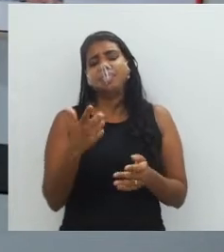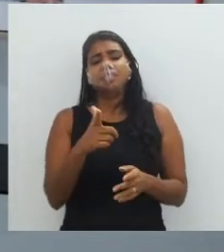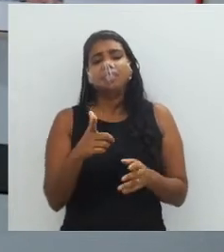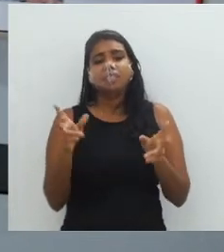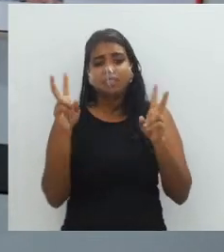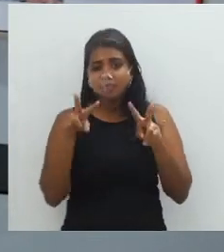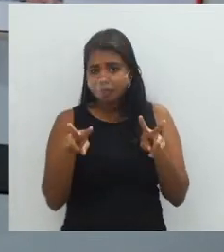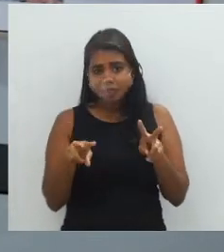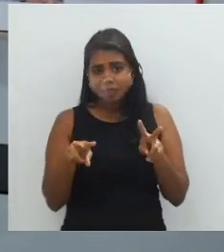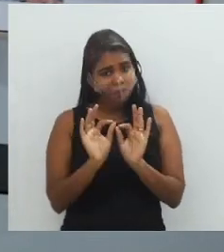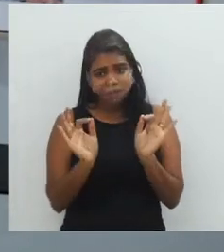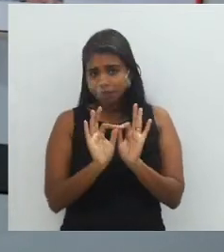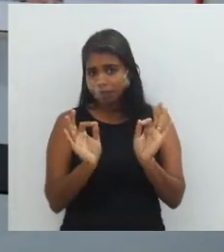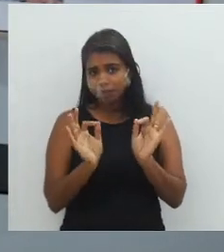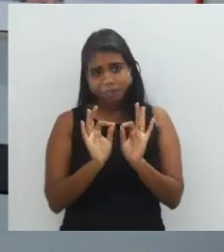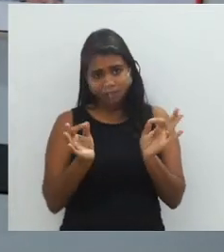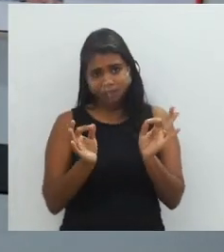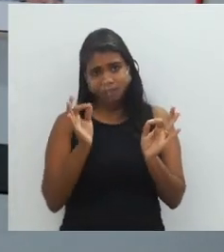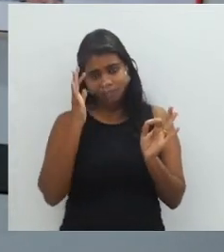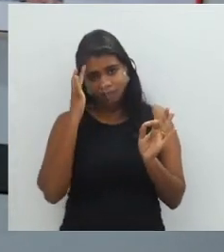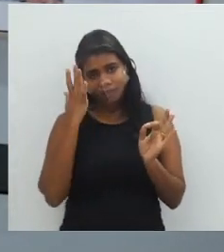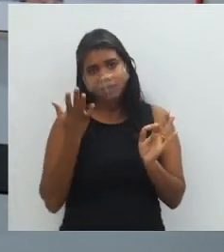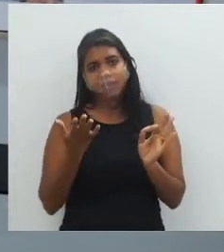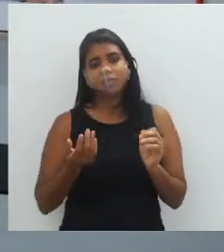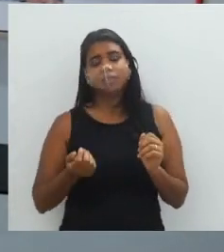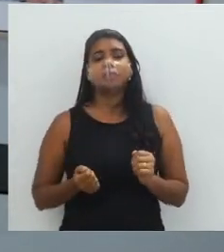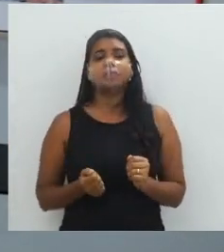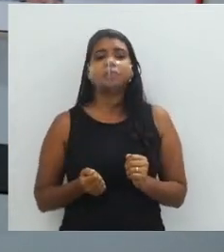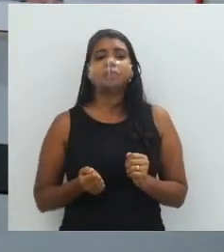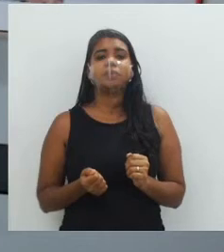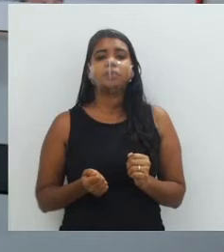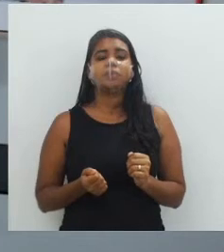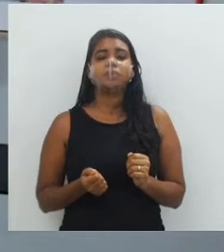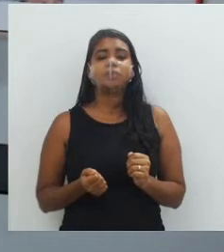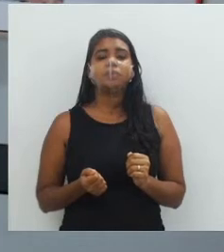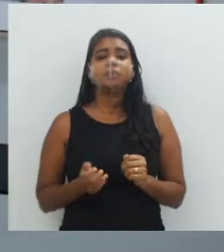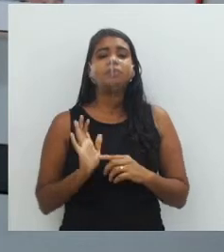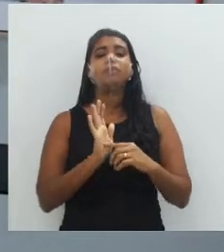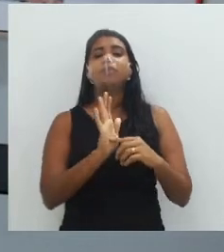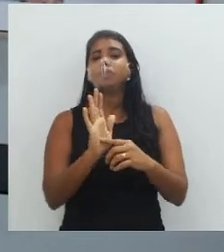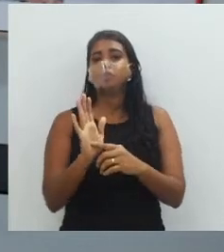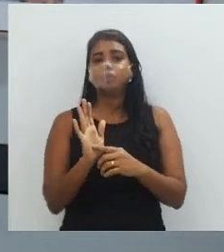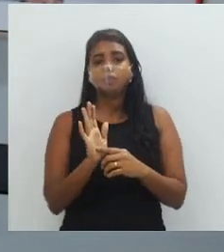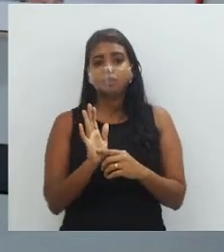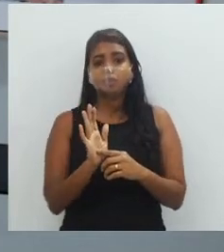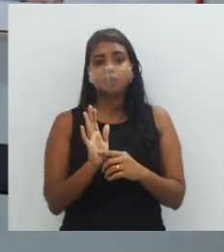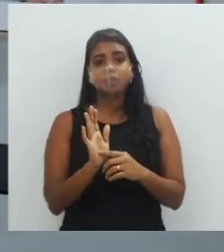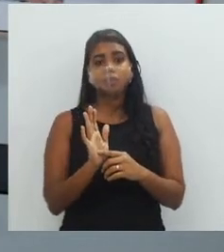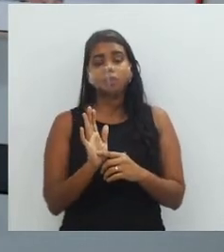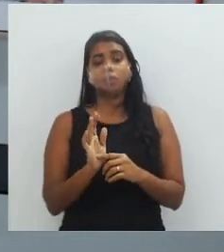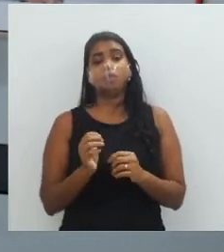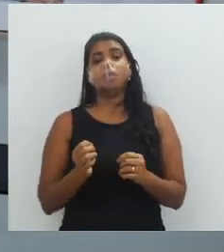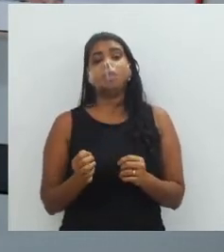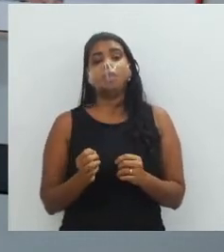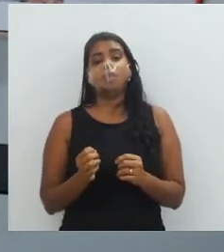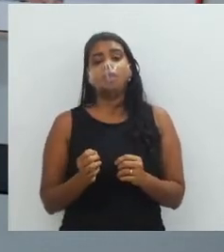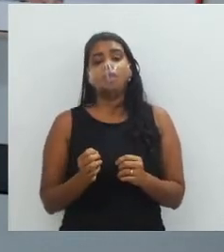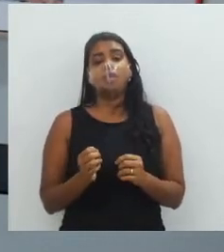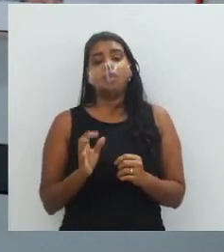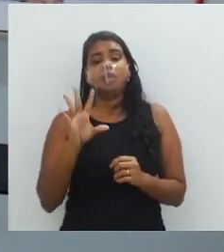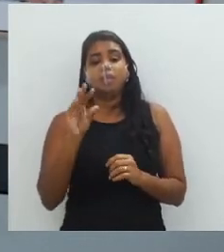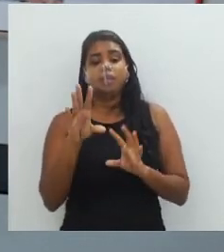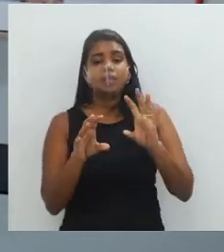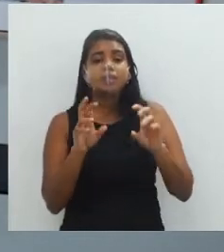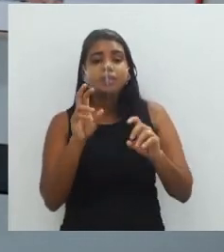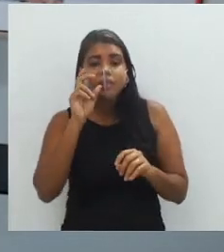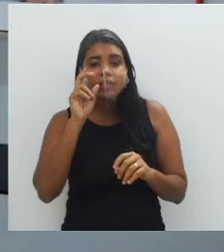mais uma textura simples. Ela passa a uma textura composta, né? Ou textura expressiva, porque a gente consegue